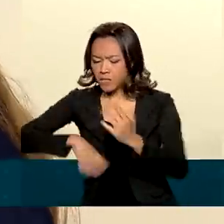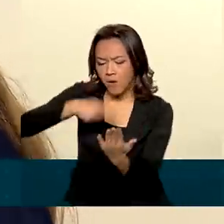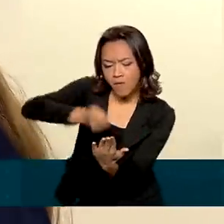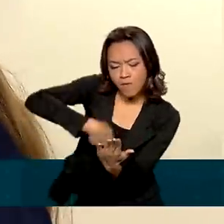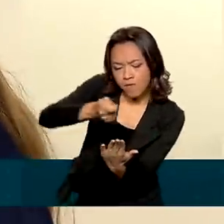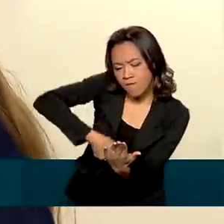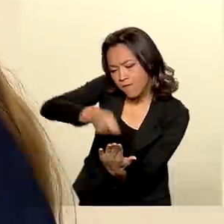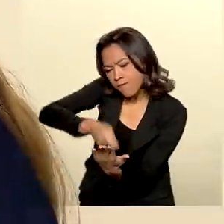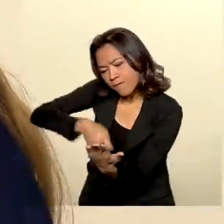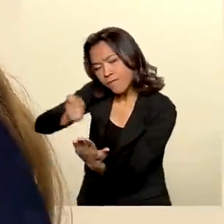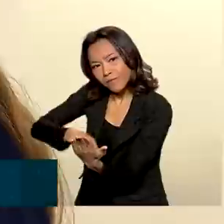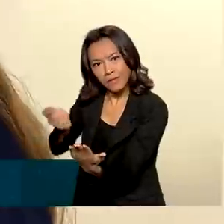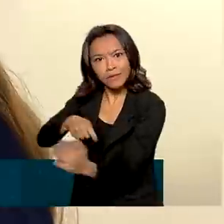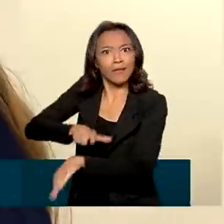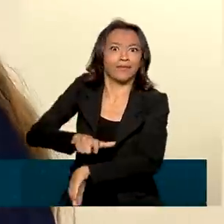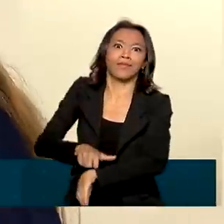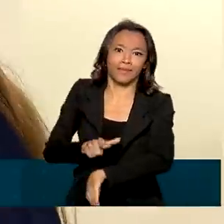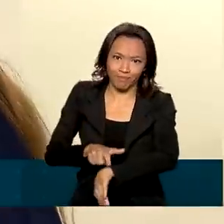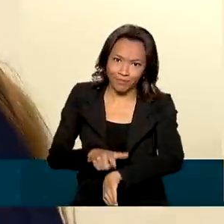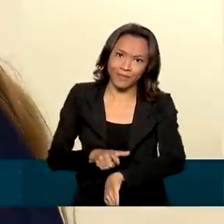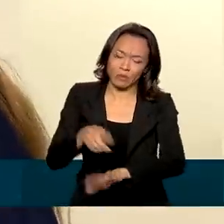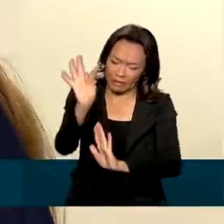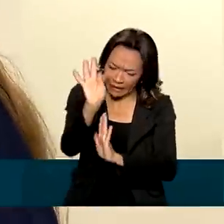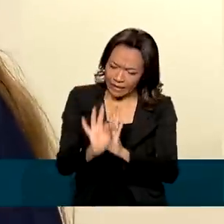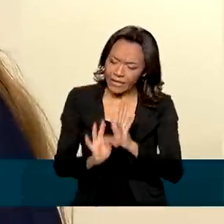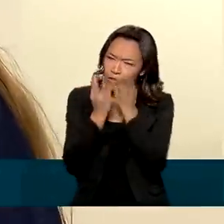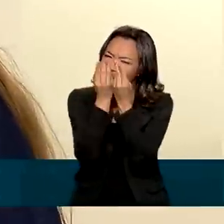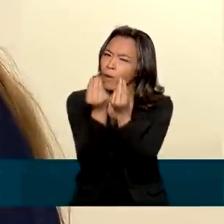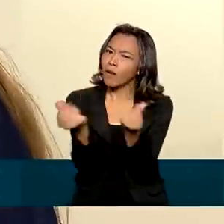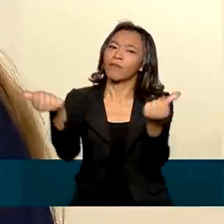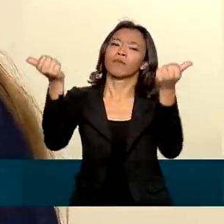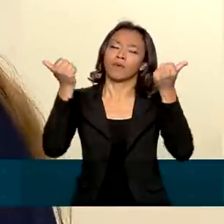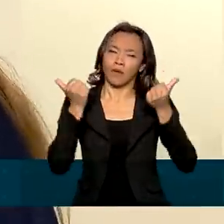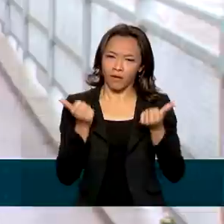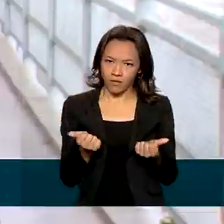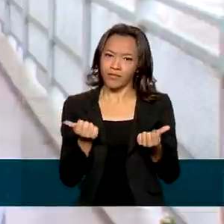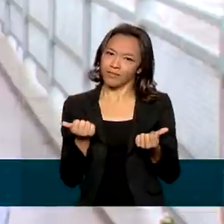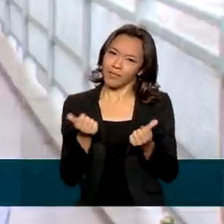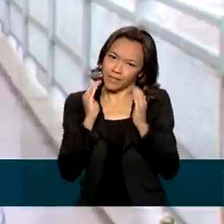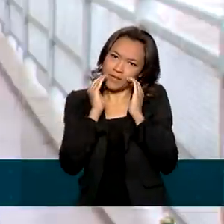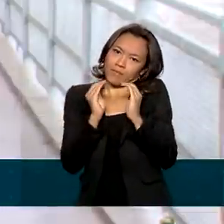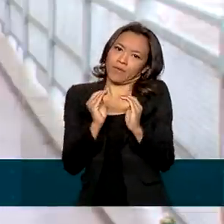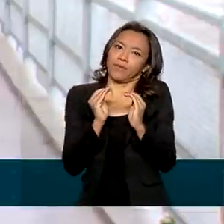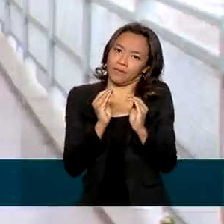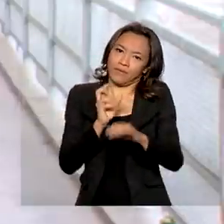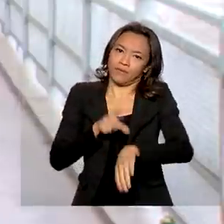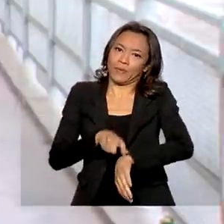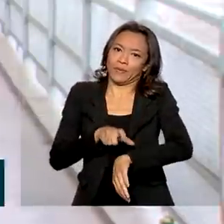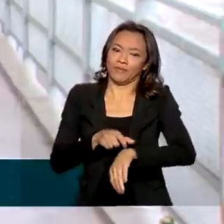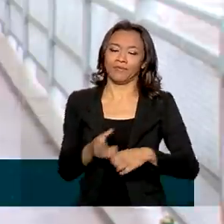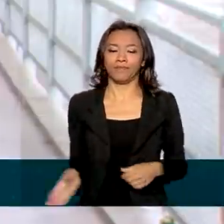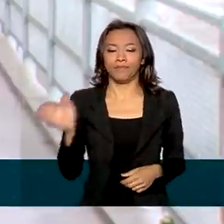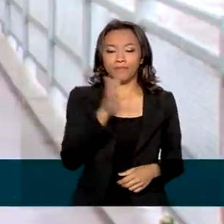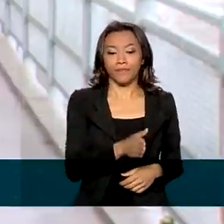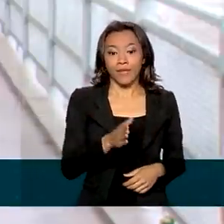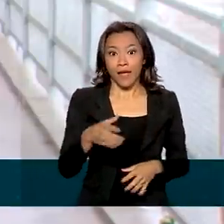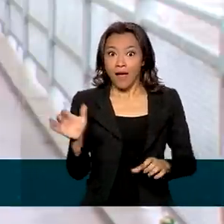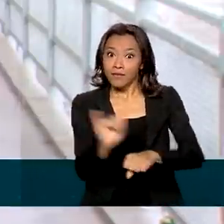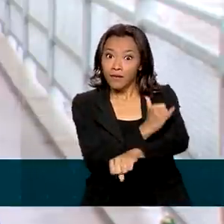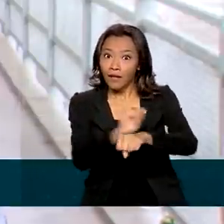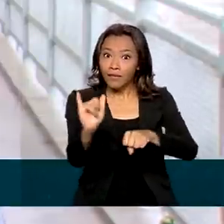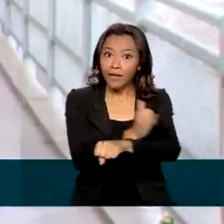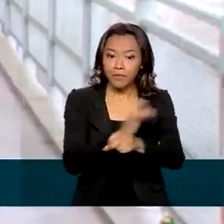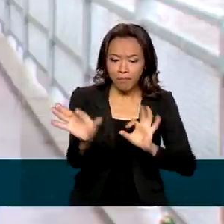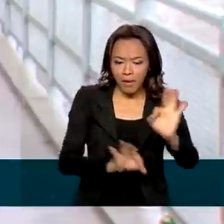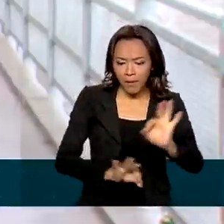rápido realmente e dar tempo, né? Escrever um texto de qualidade, mas com o tempo. As estratégias de preparação nessa reta final